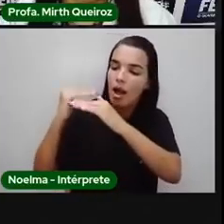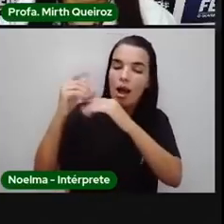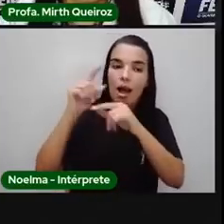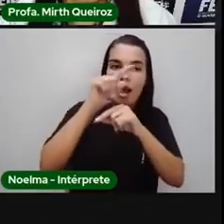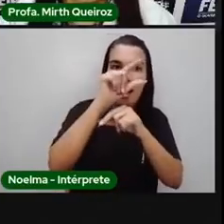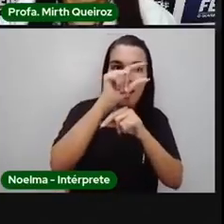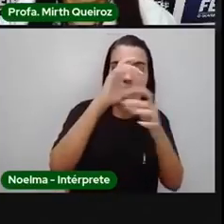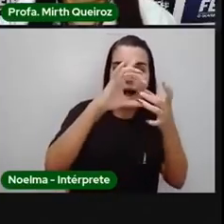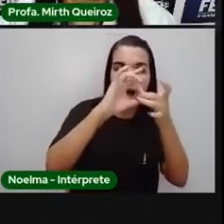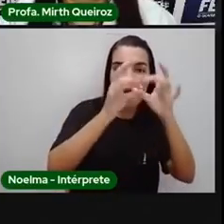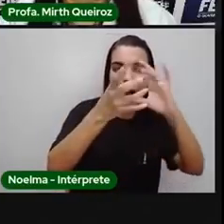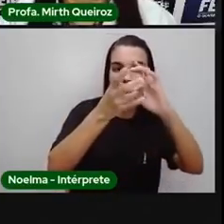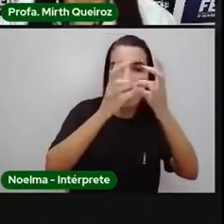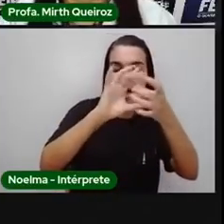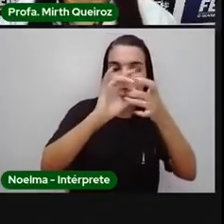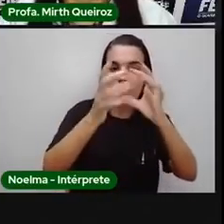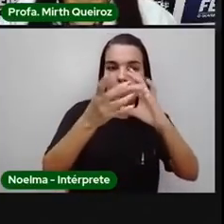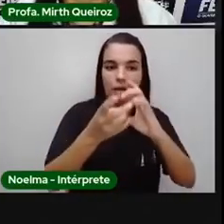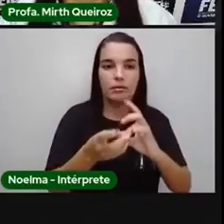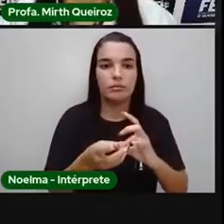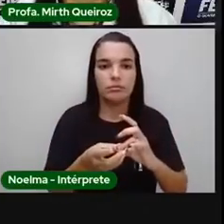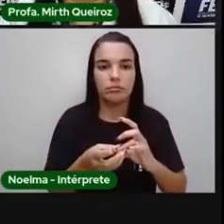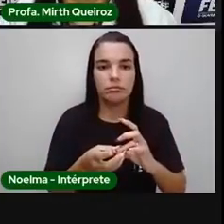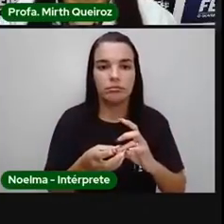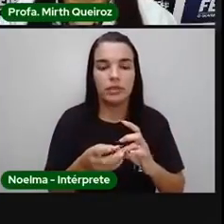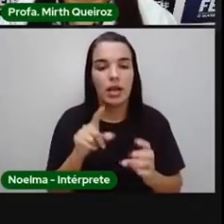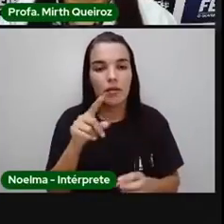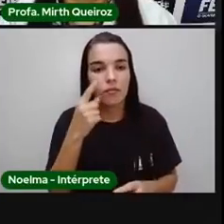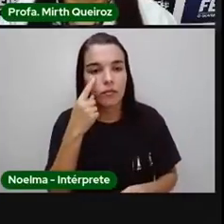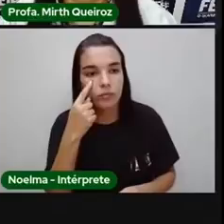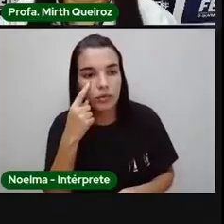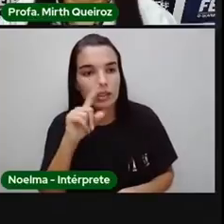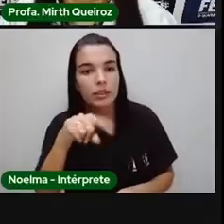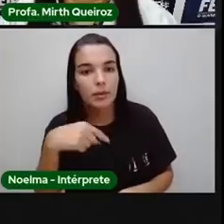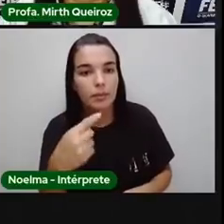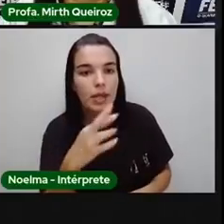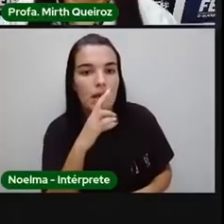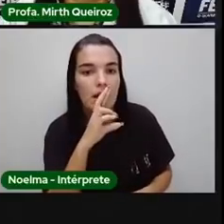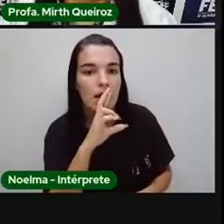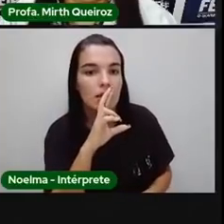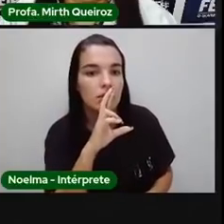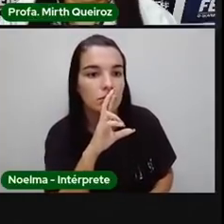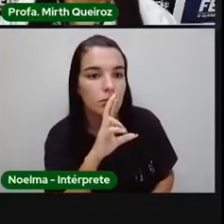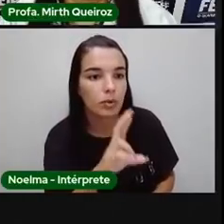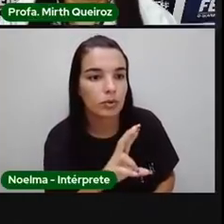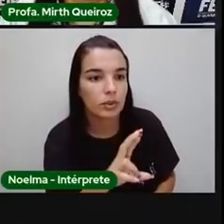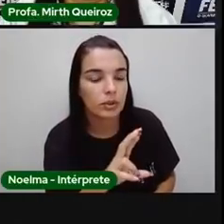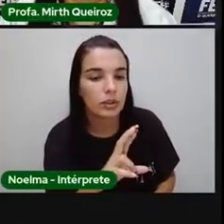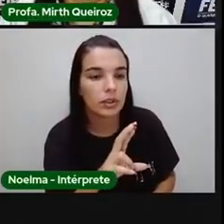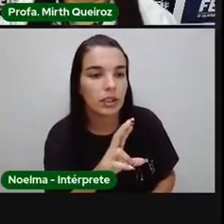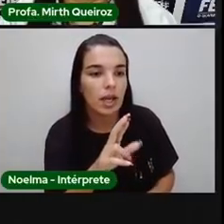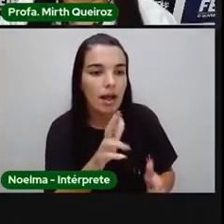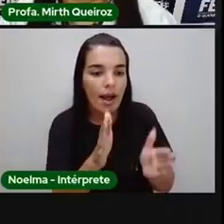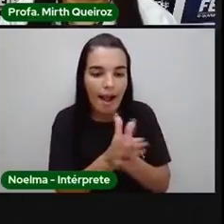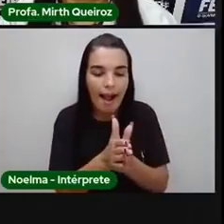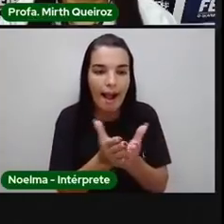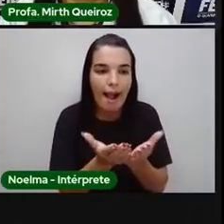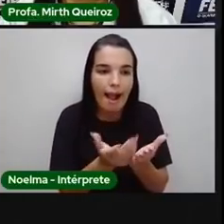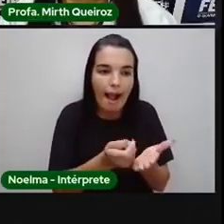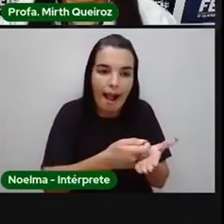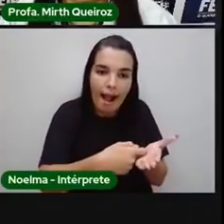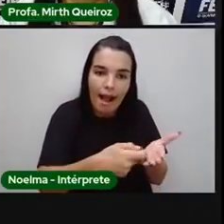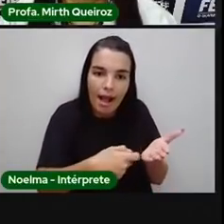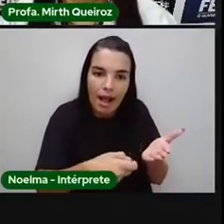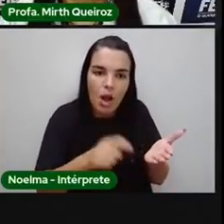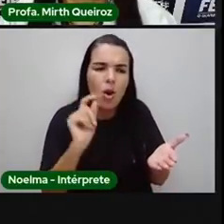depois do desenho, vocês vão responder a questão abaixo do seu caderno. Olha, o que pode